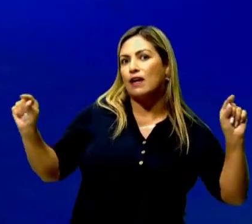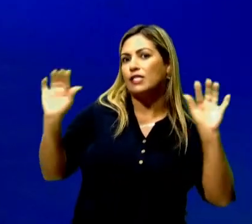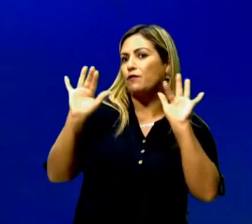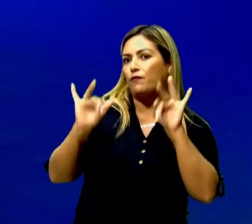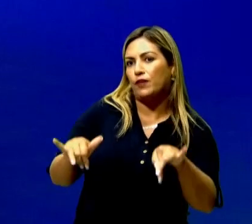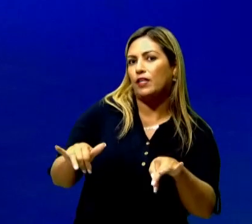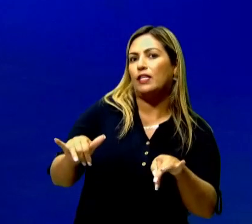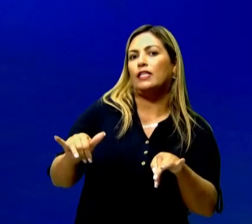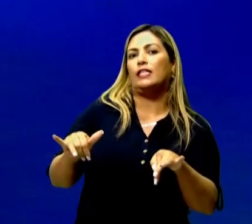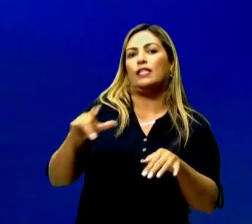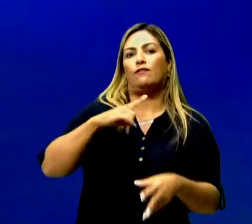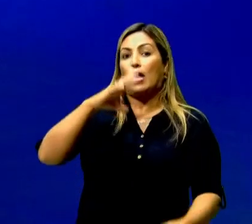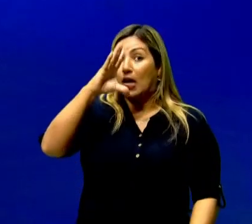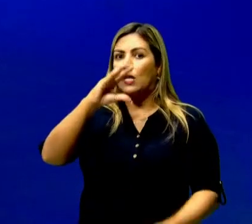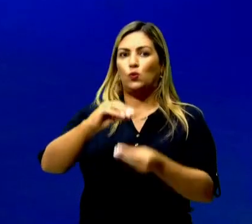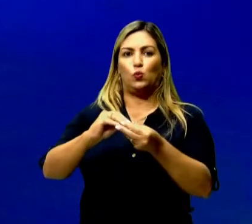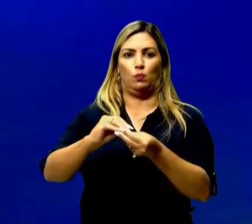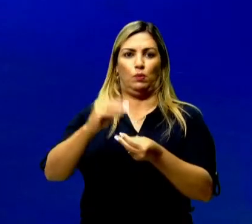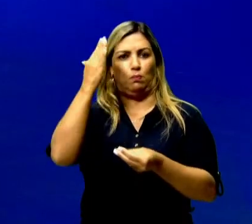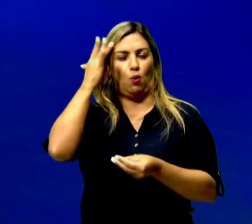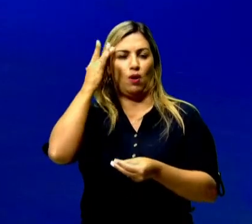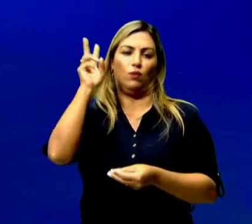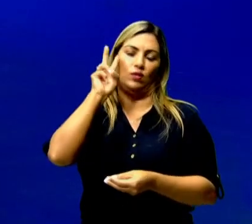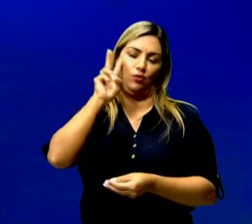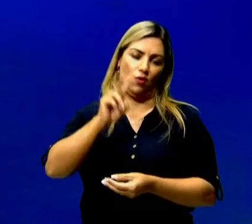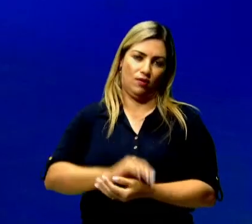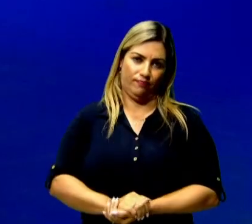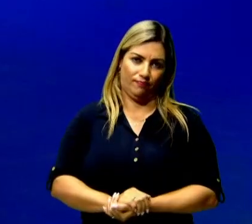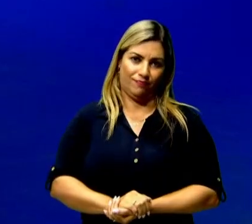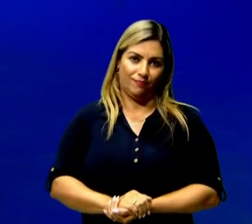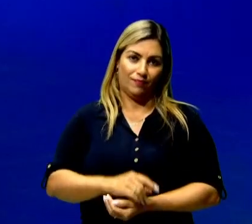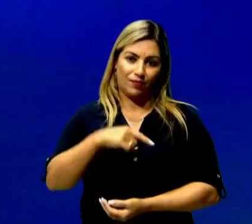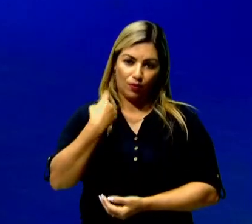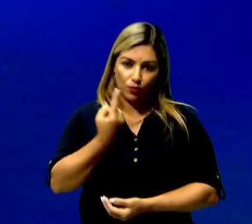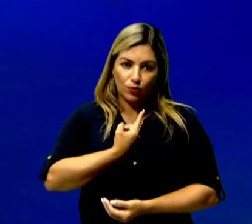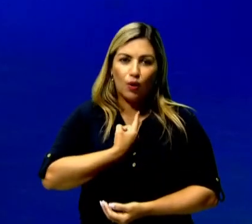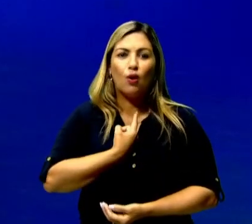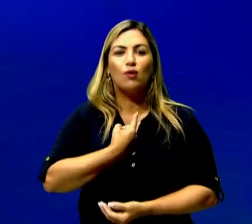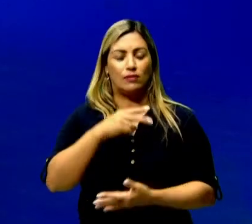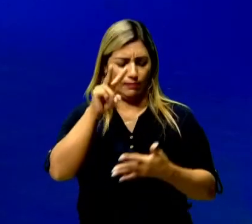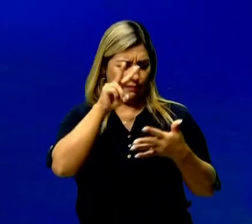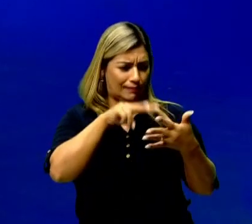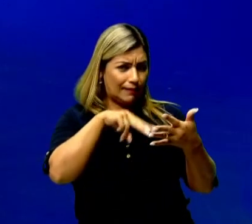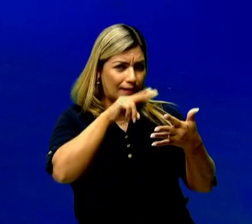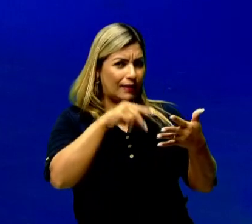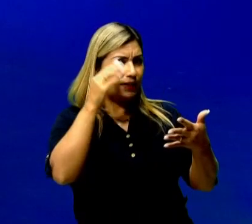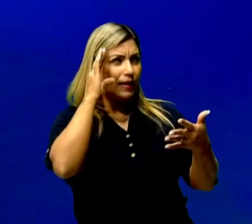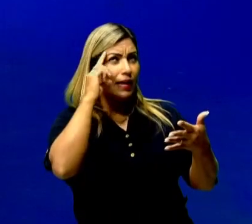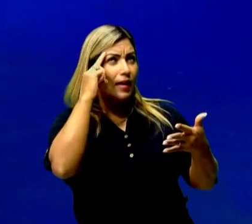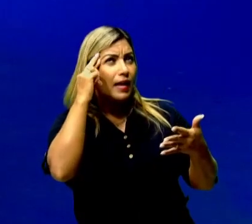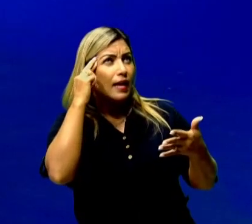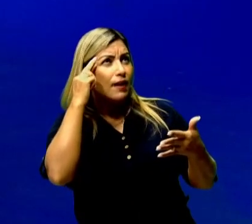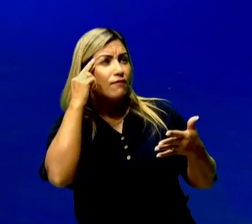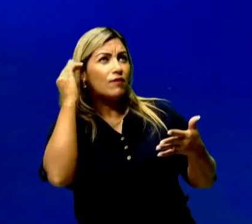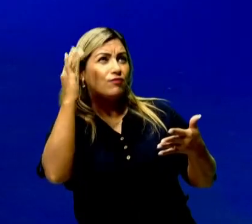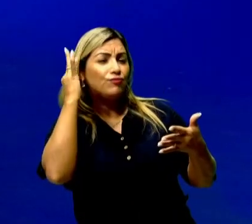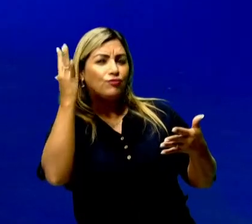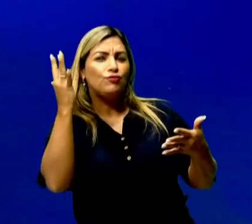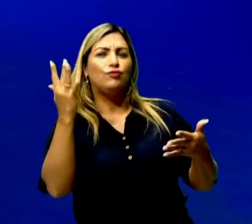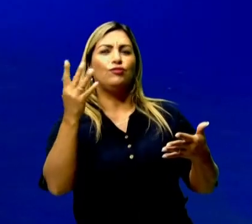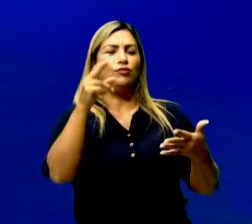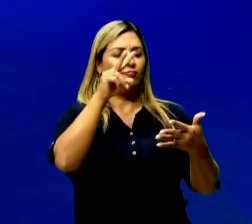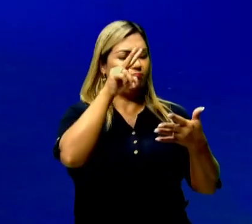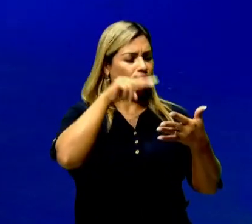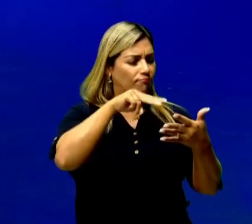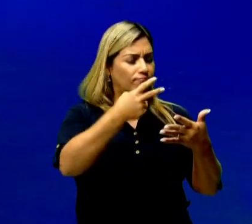que vai sintetizar tudo que foi dito lá. Fica a nosso cargo, enquanto leitor, pensar, parar e refletir o que